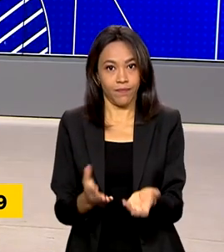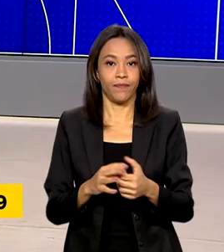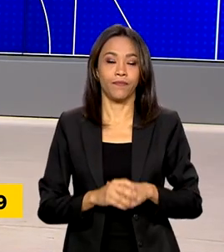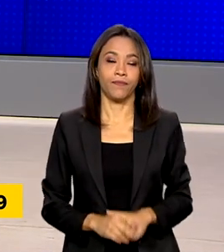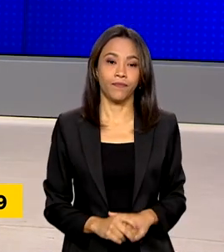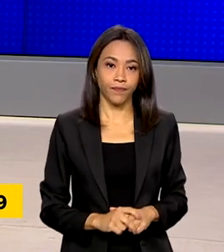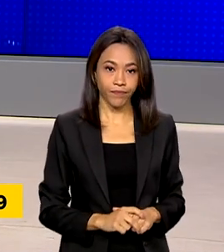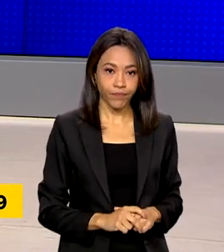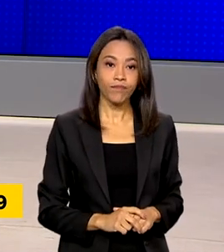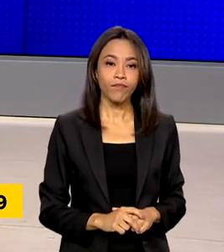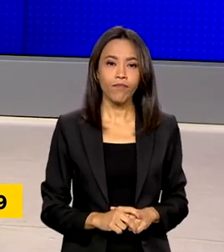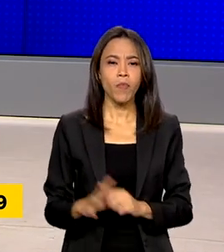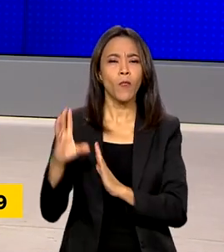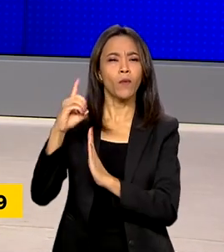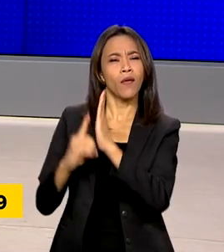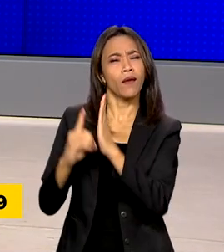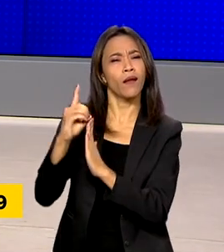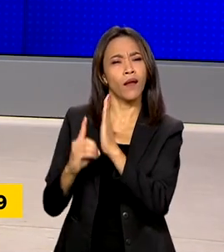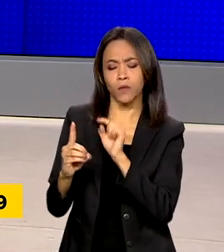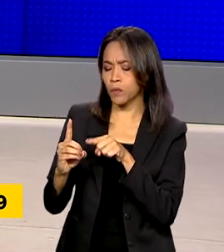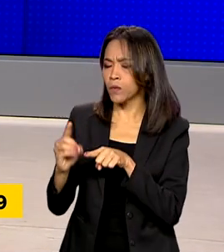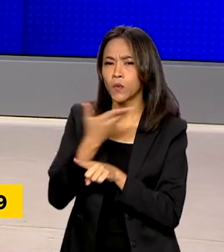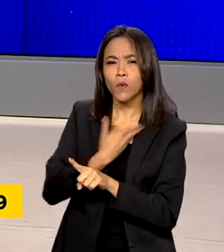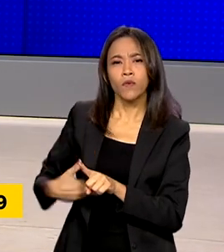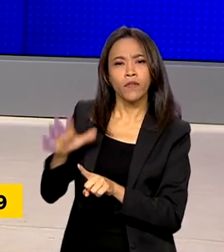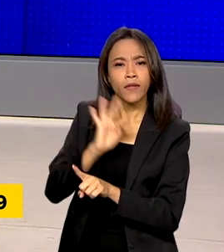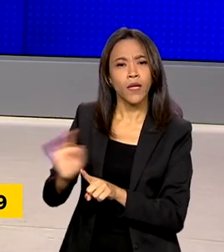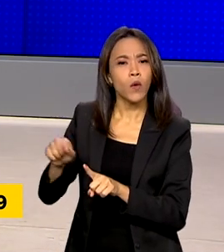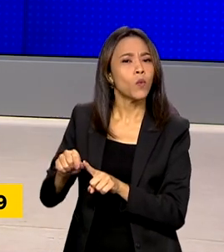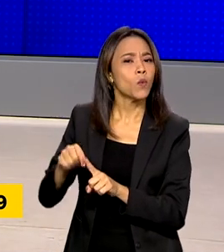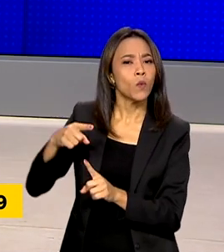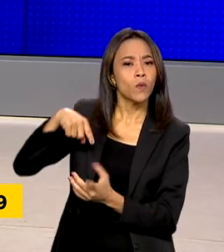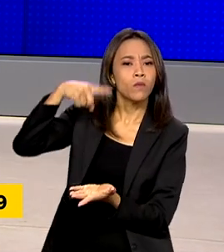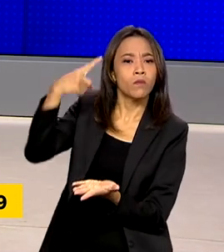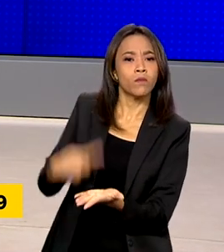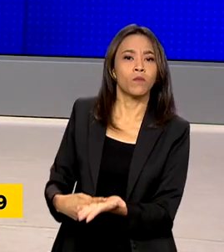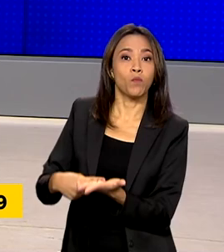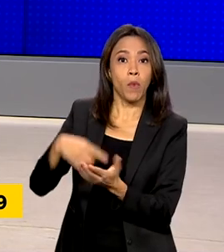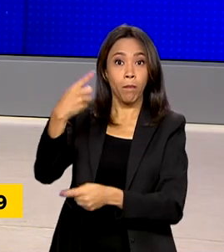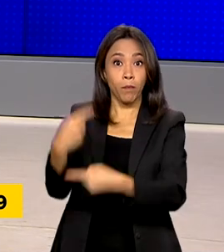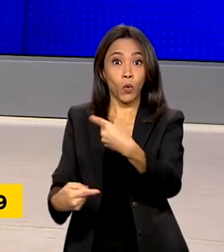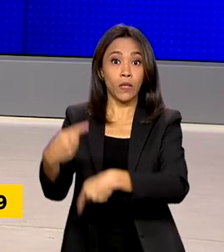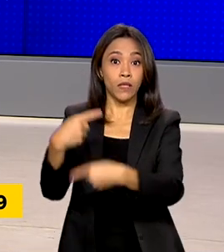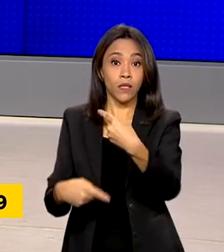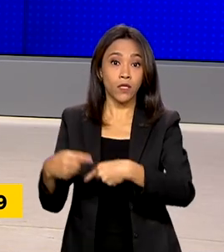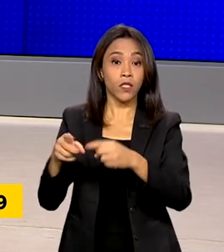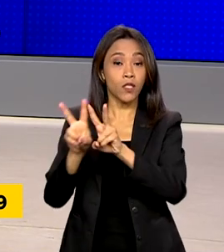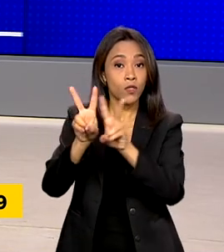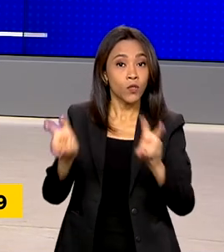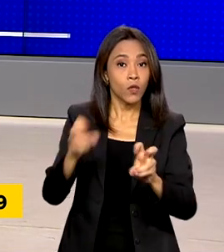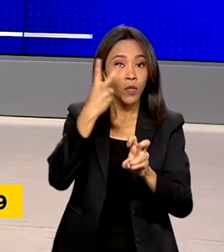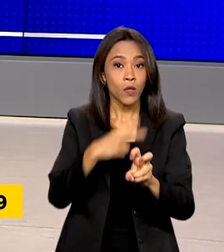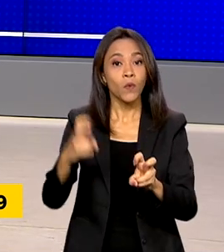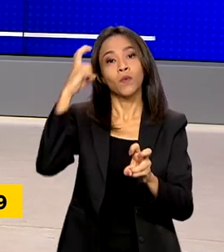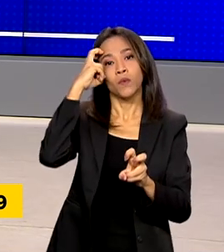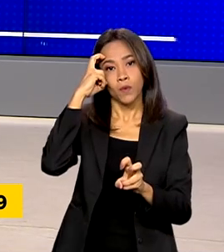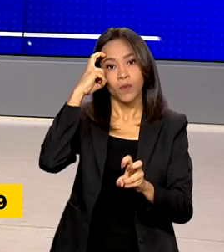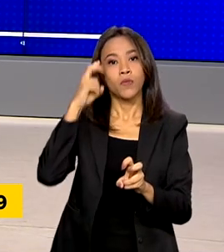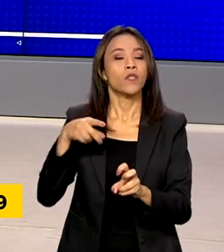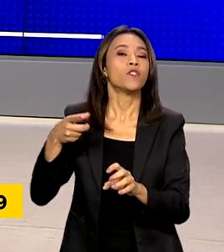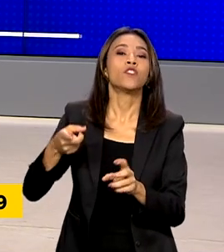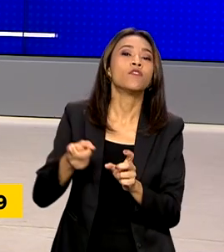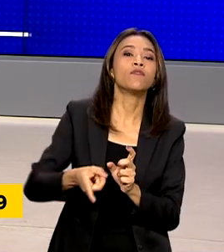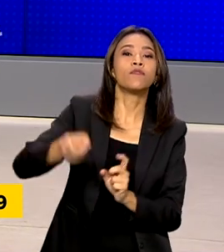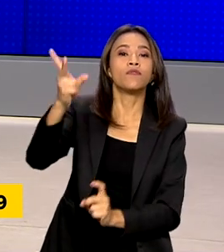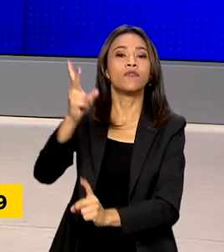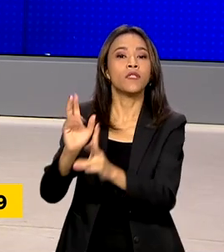Um decreto do governo federal institui a Política Nacional de Cultura Exportadora. A intenção